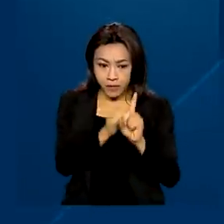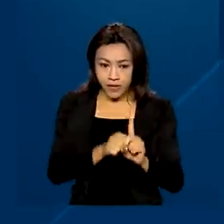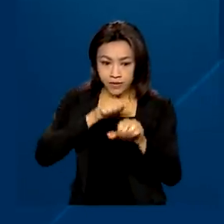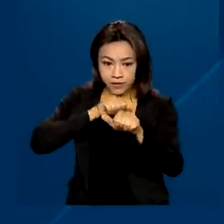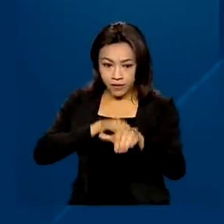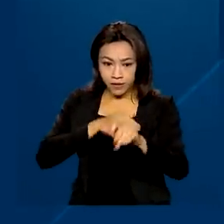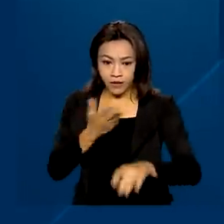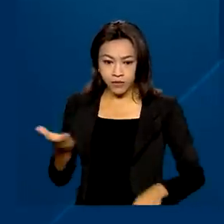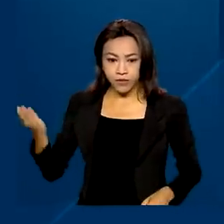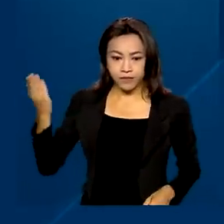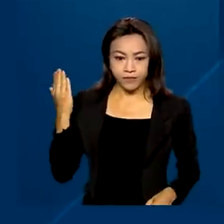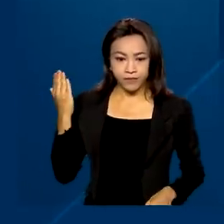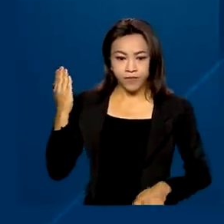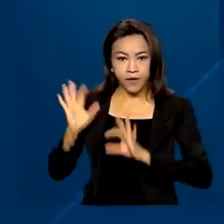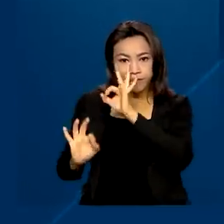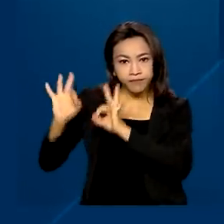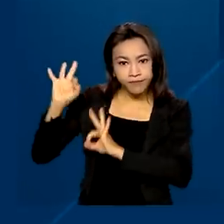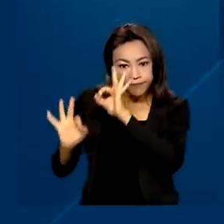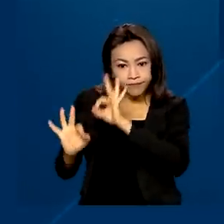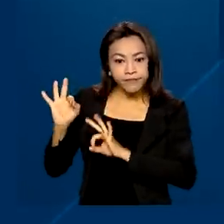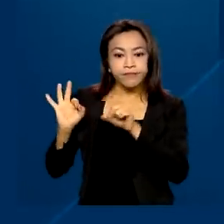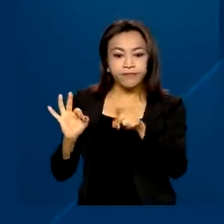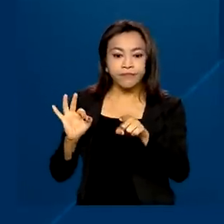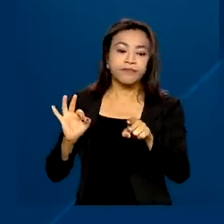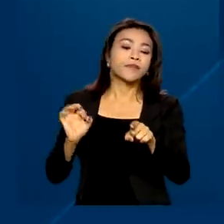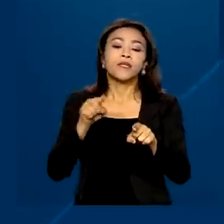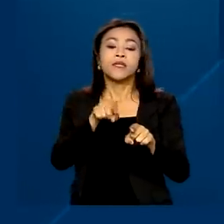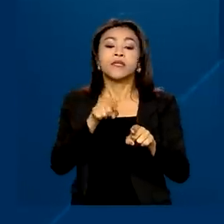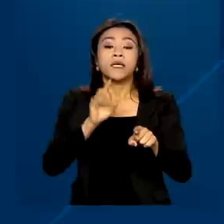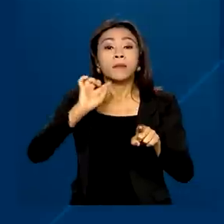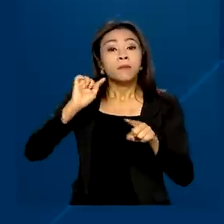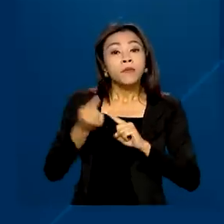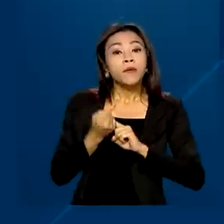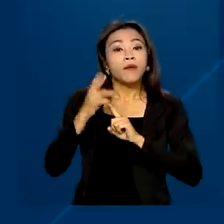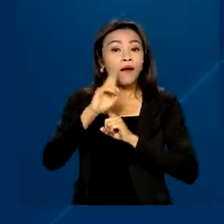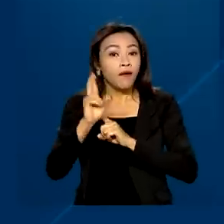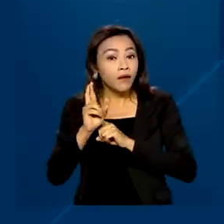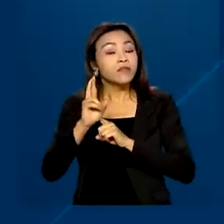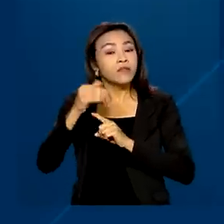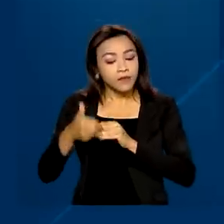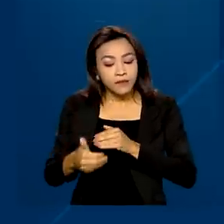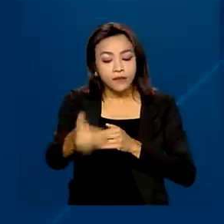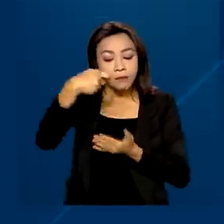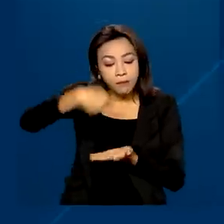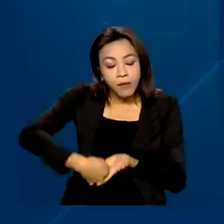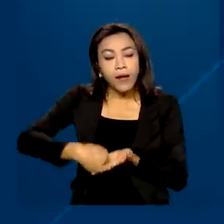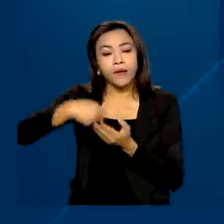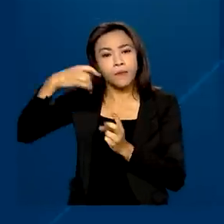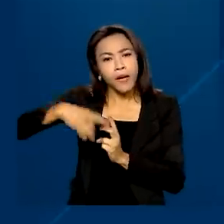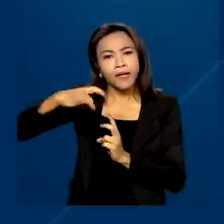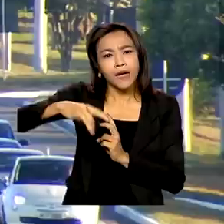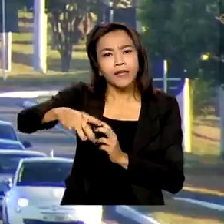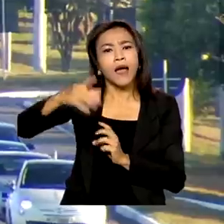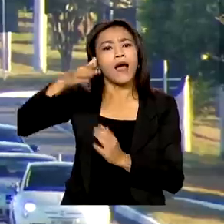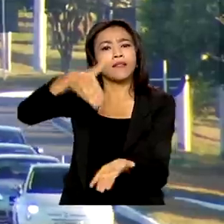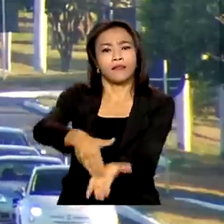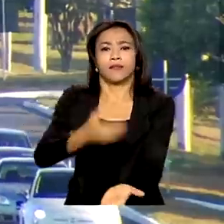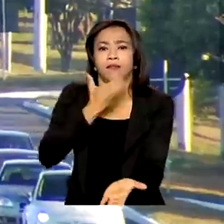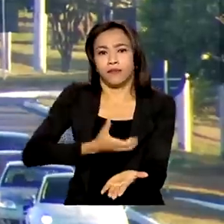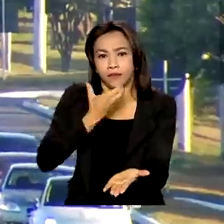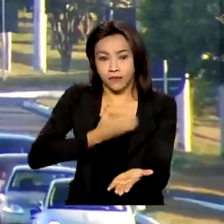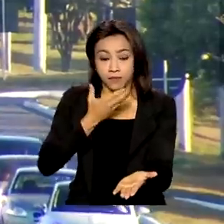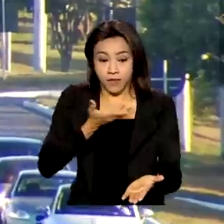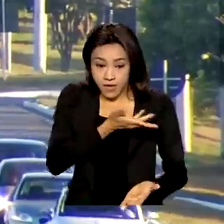calendário é regularizado e um benefício no valor de mil reais será pago por mês até dezembro. O